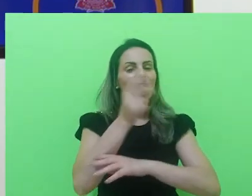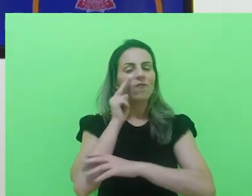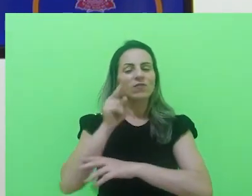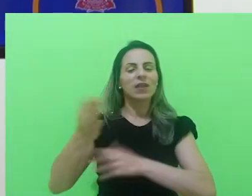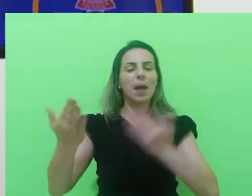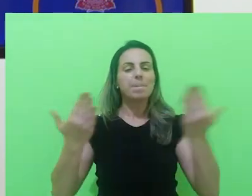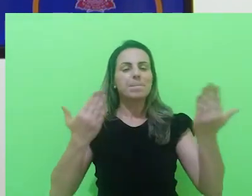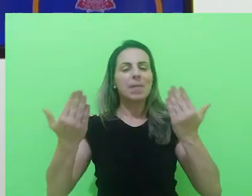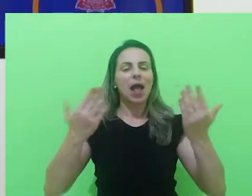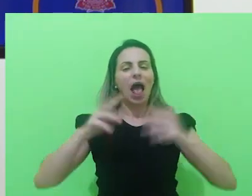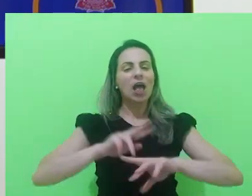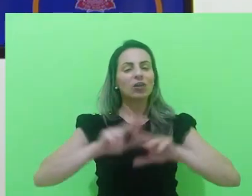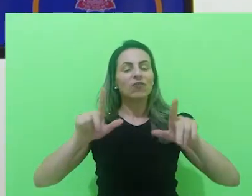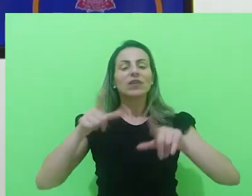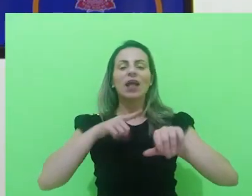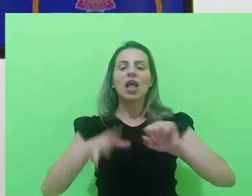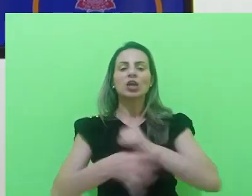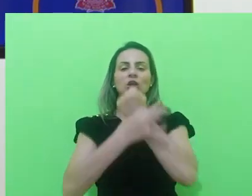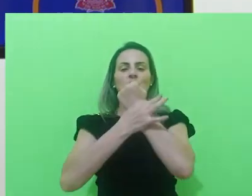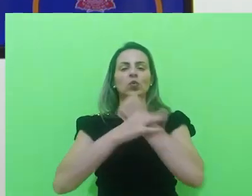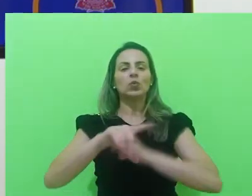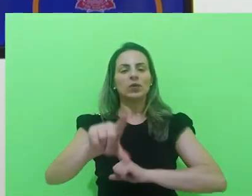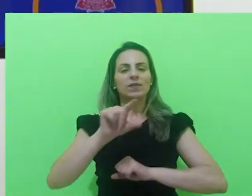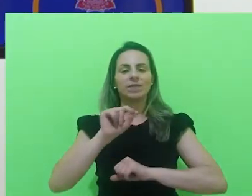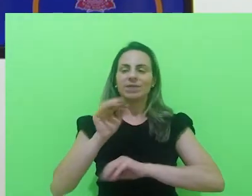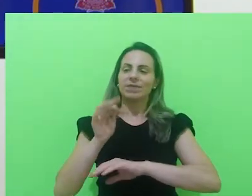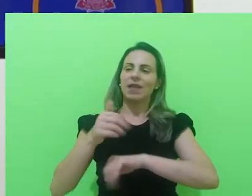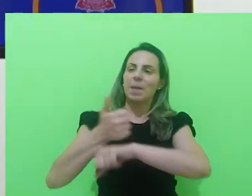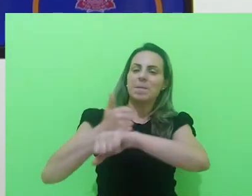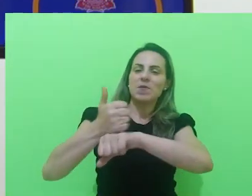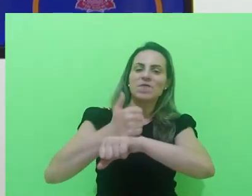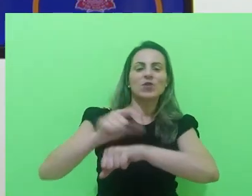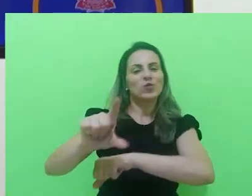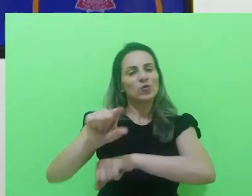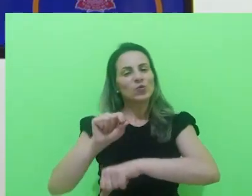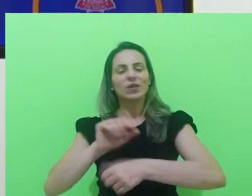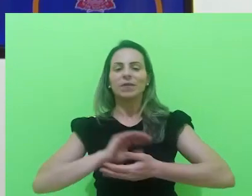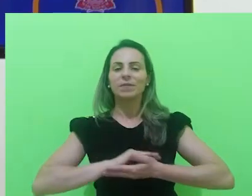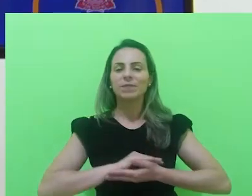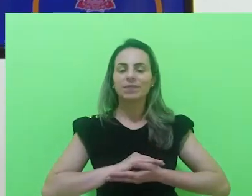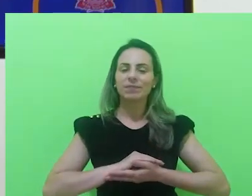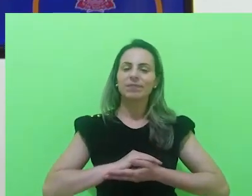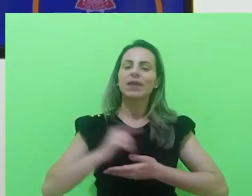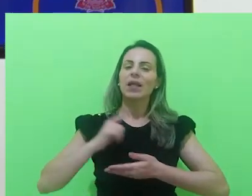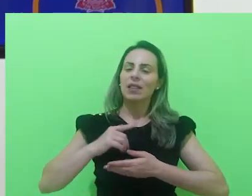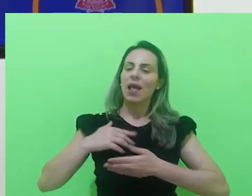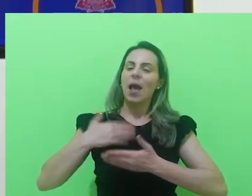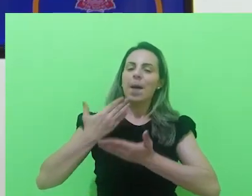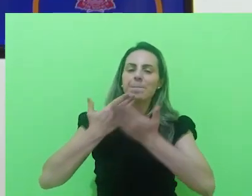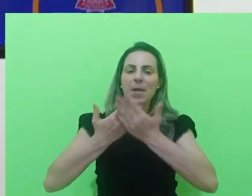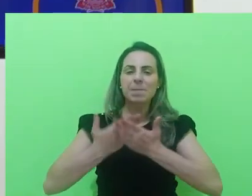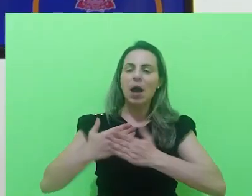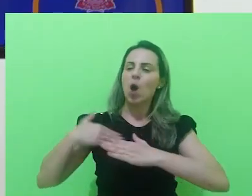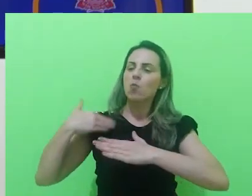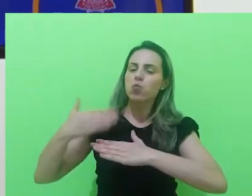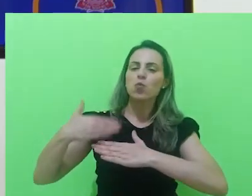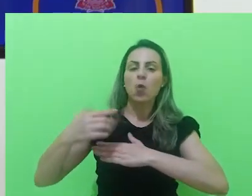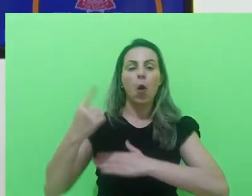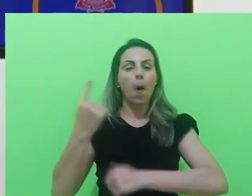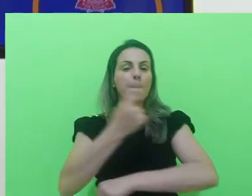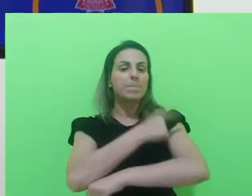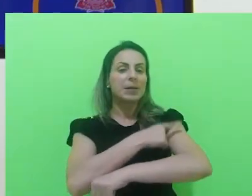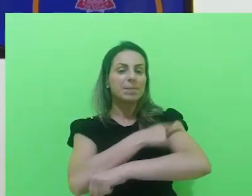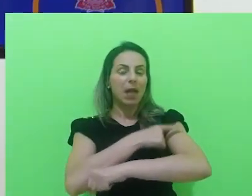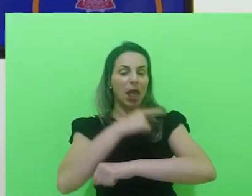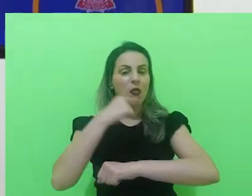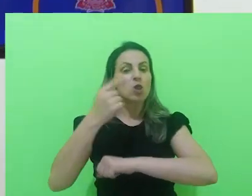você bem mais seguro na escolha final da sua profissão. E com a decorrer dos anos, do primeiro ano,